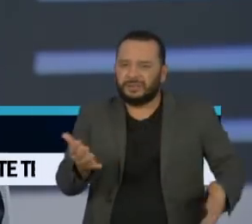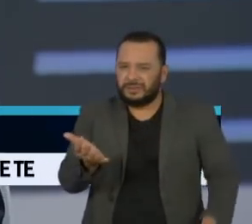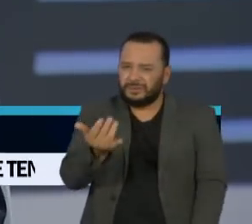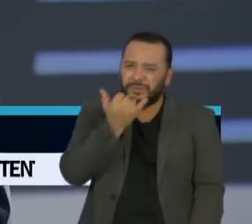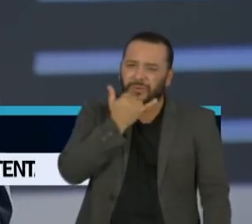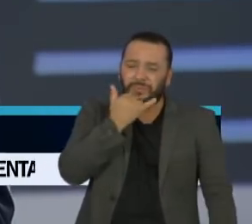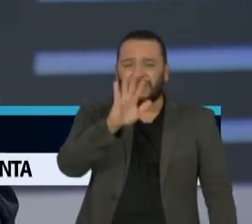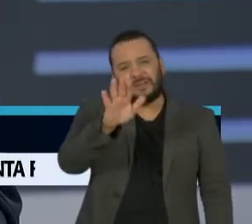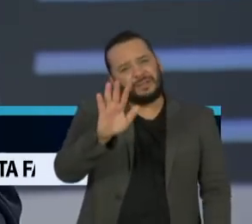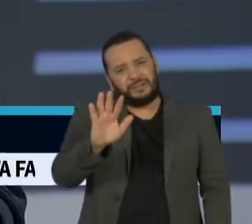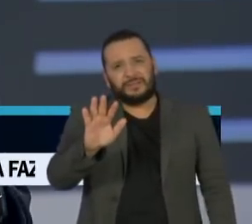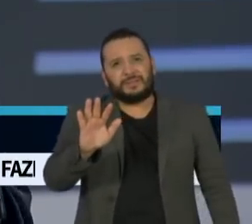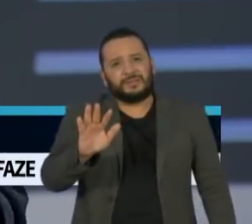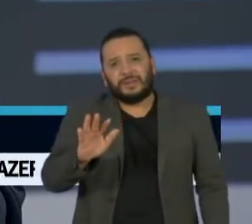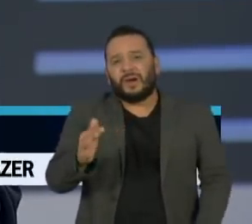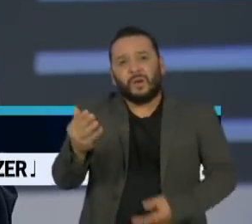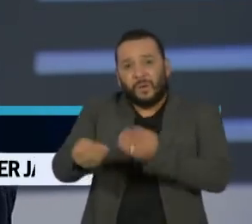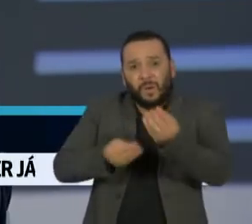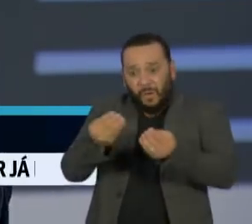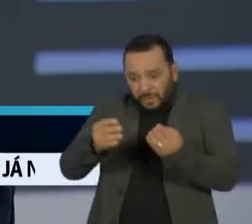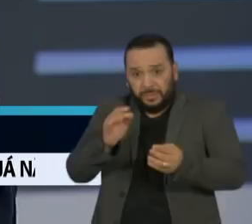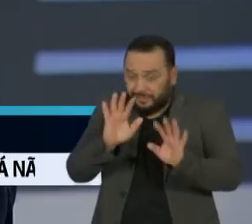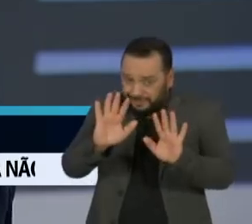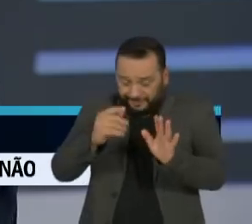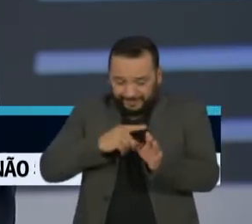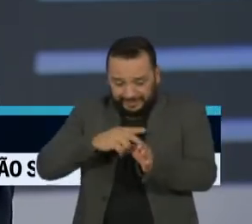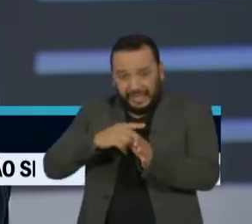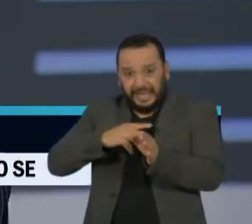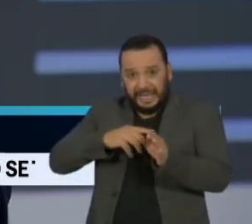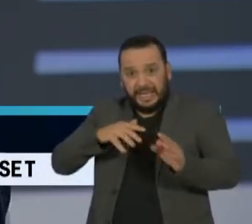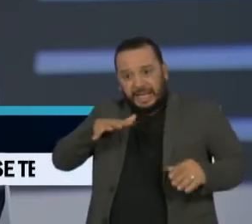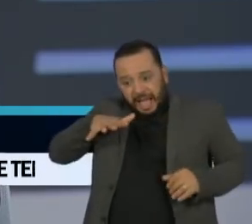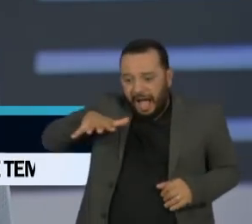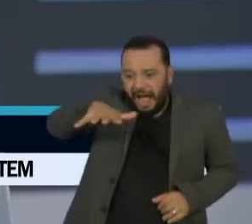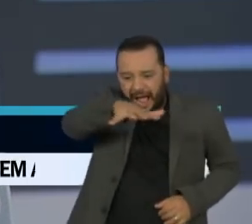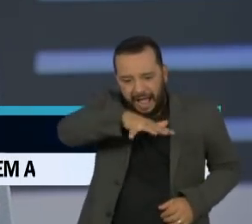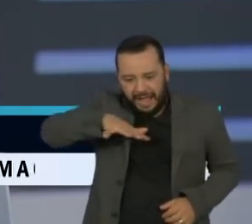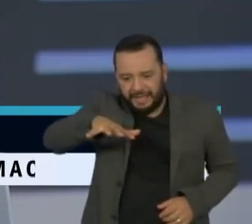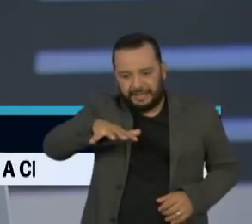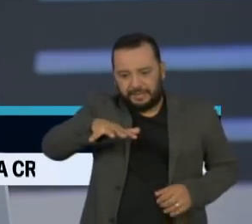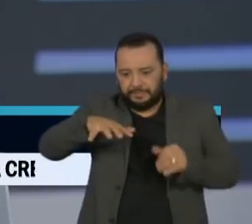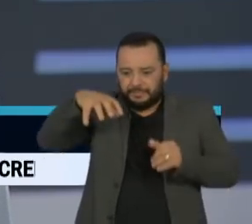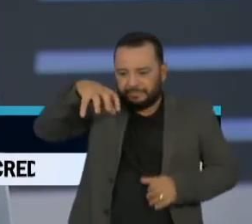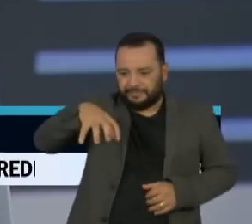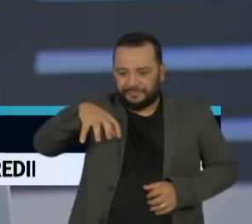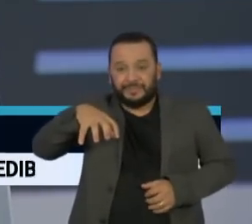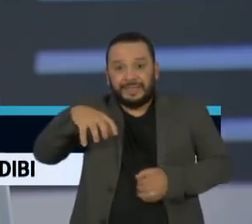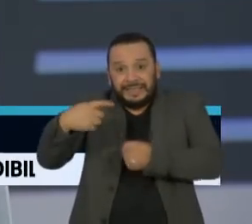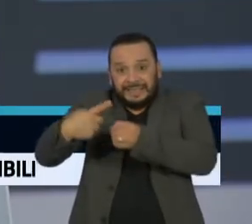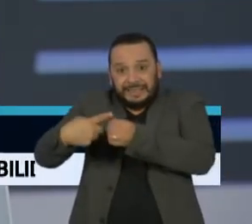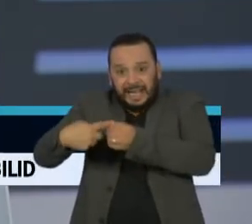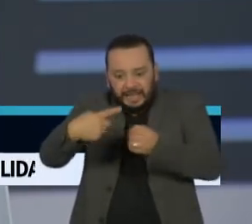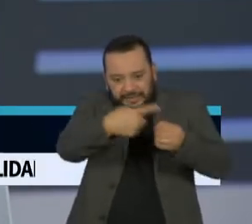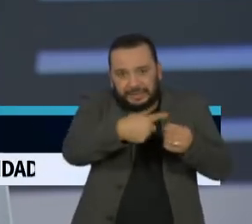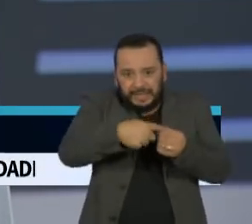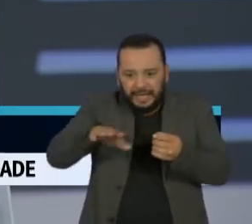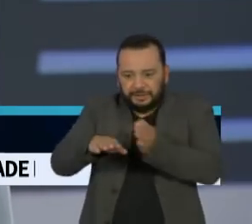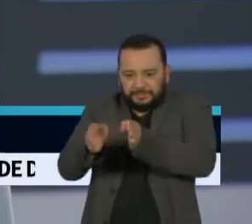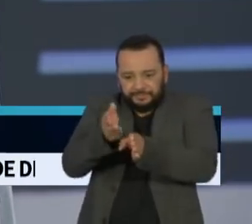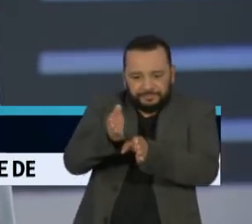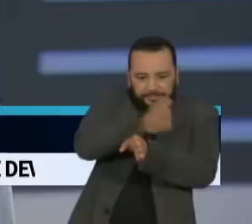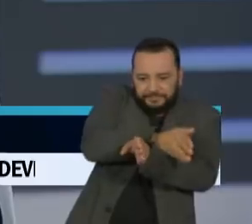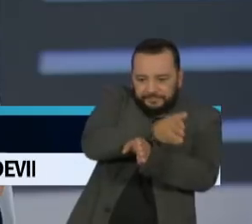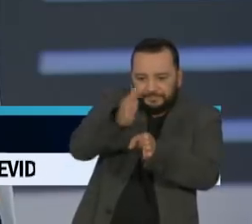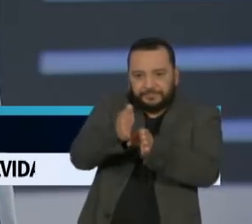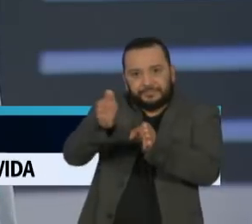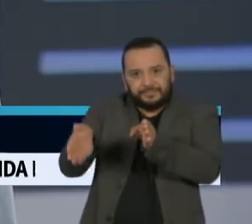você não pode fazer uma ação numa região... A divisão geográfica de municípios, que é uma divisão administrativa, não tem